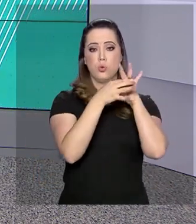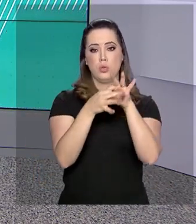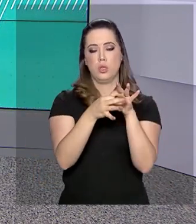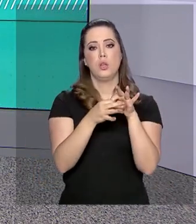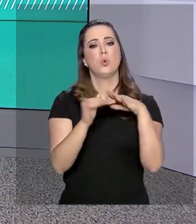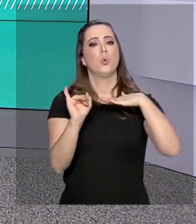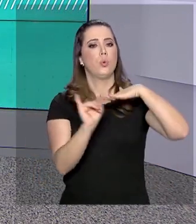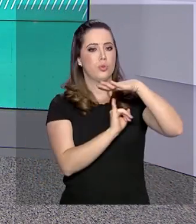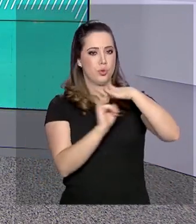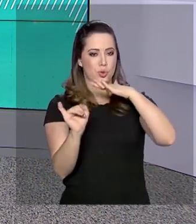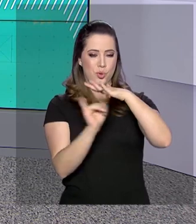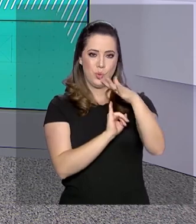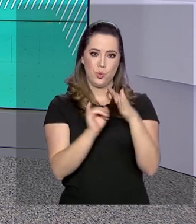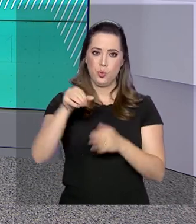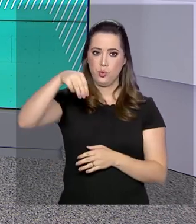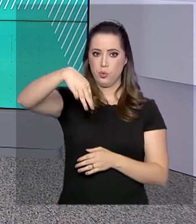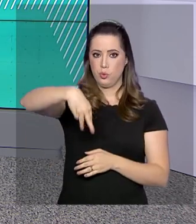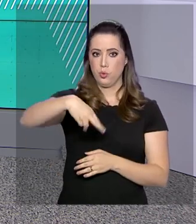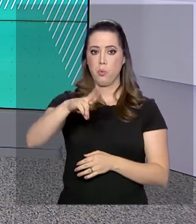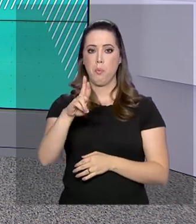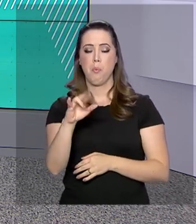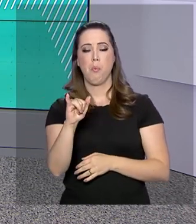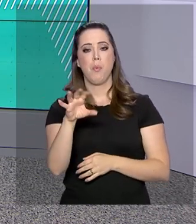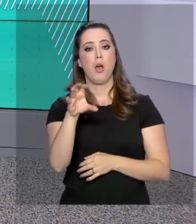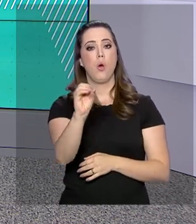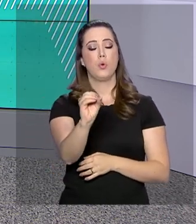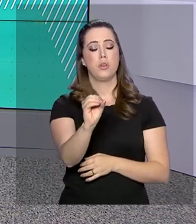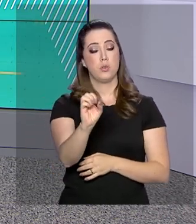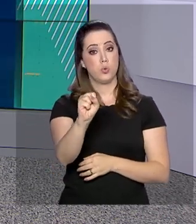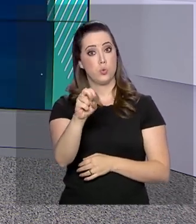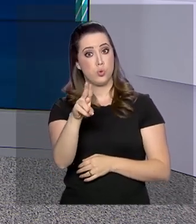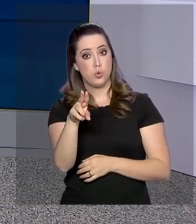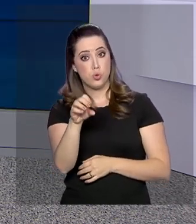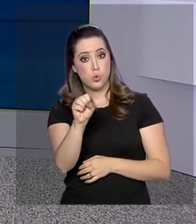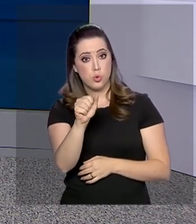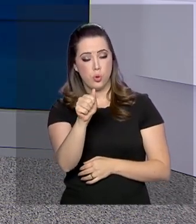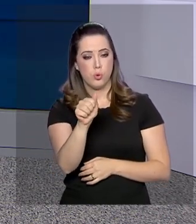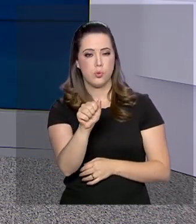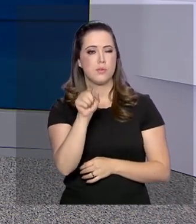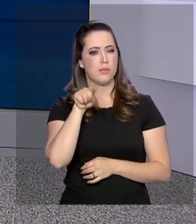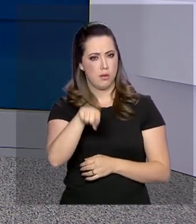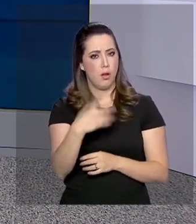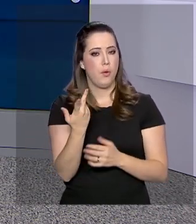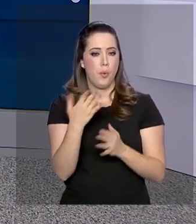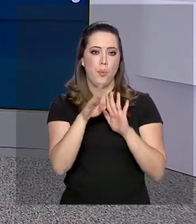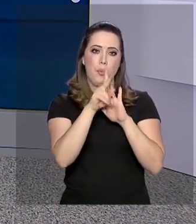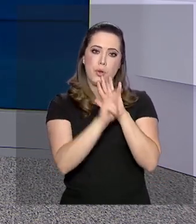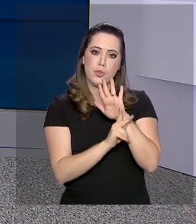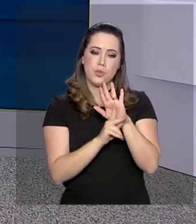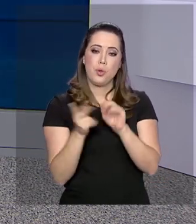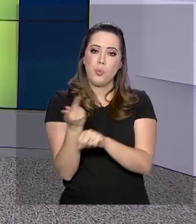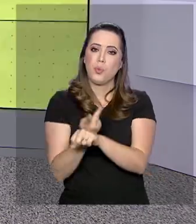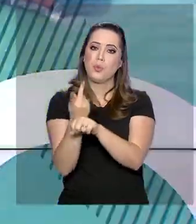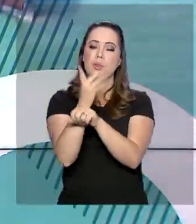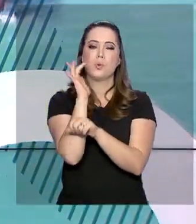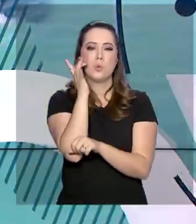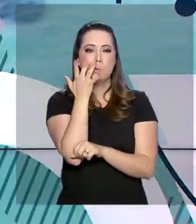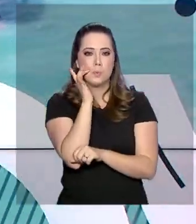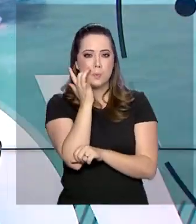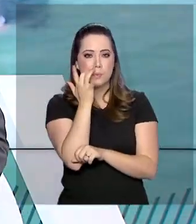Maurício de Souza, o projeto Em Busca do Tesouro. A ideia é elevar a educação financeira às crianças do país.